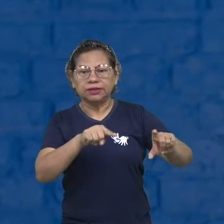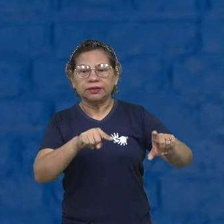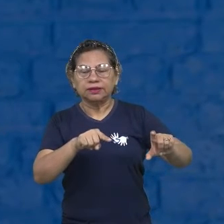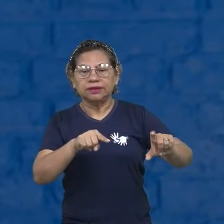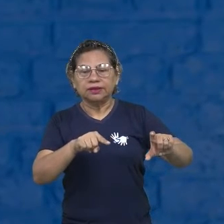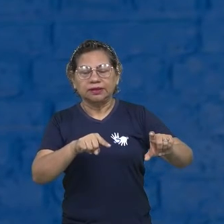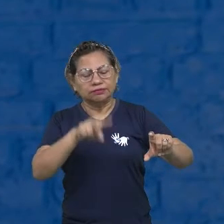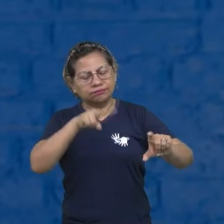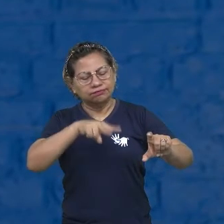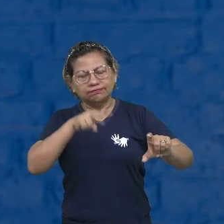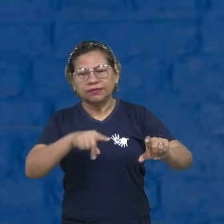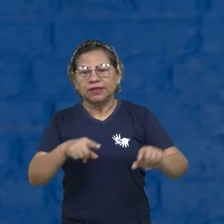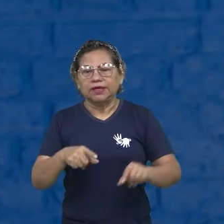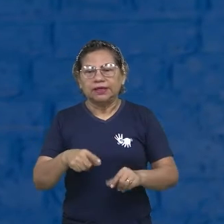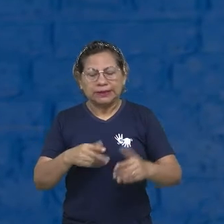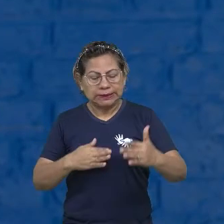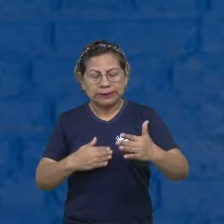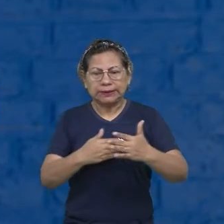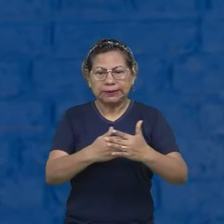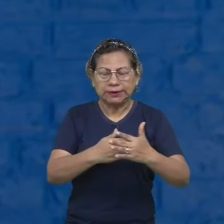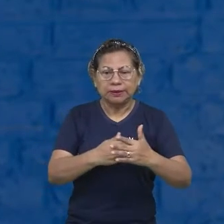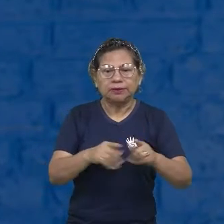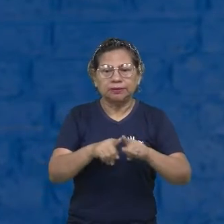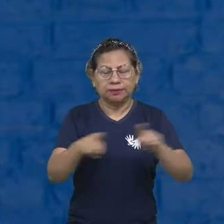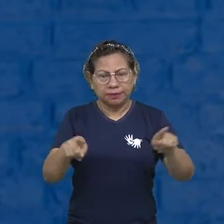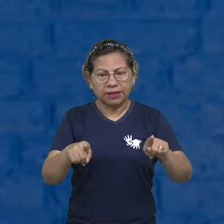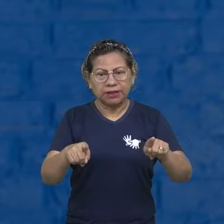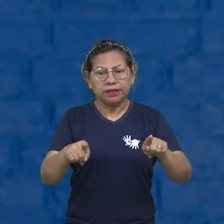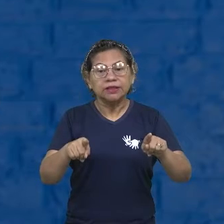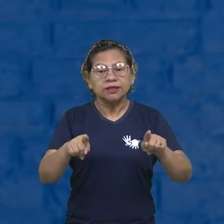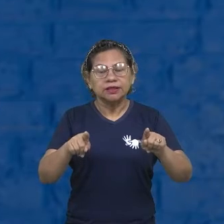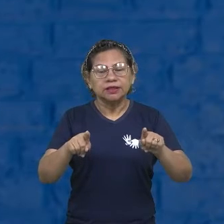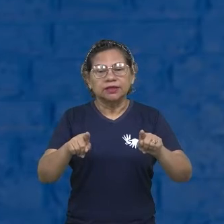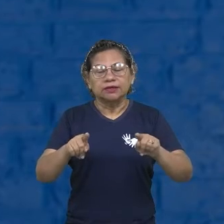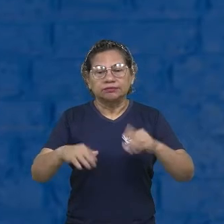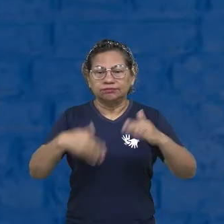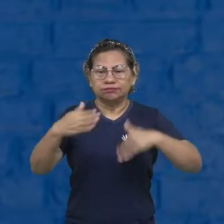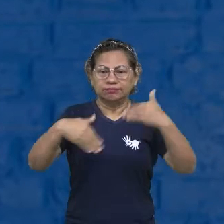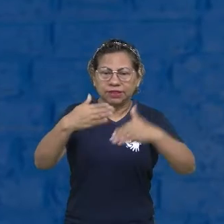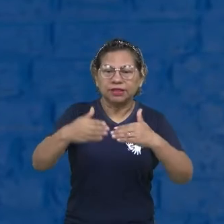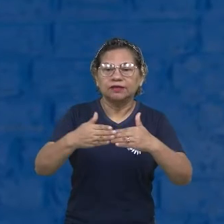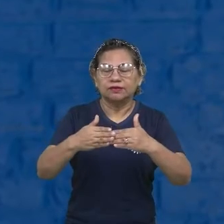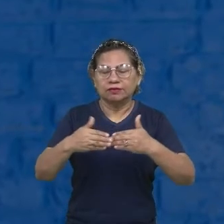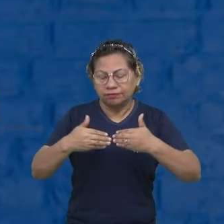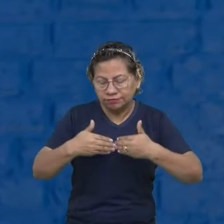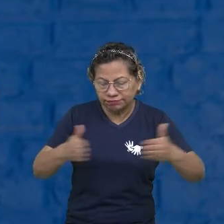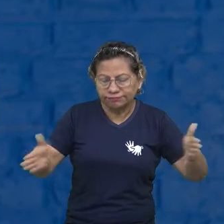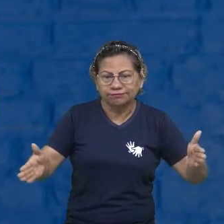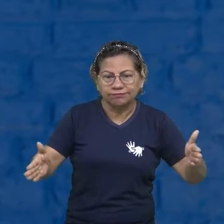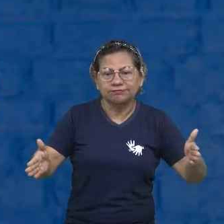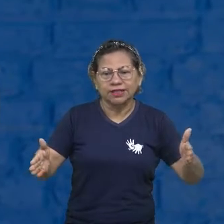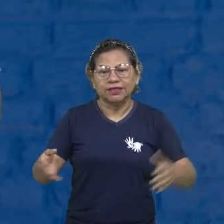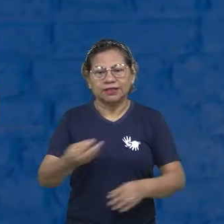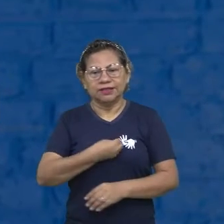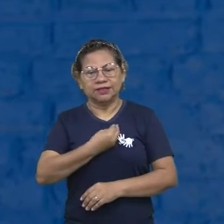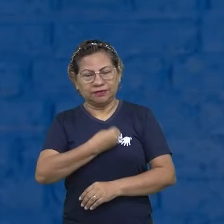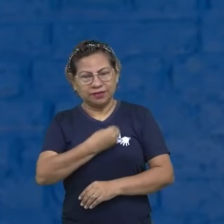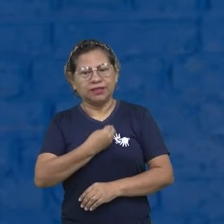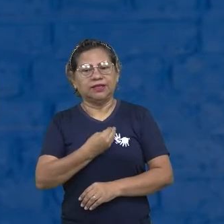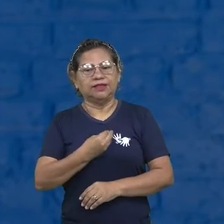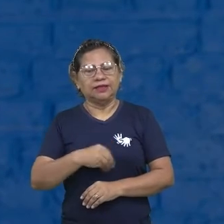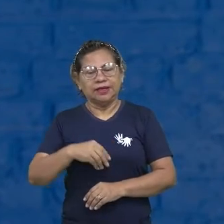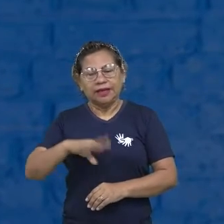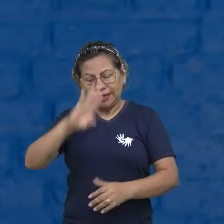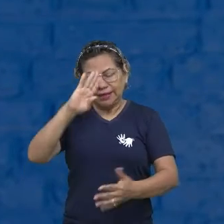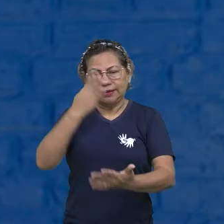muros, e sim criar pontes. Certo? Então, ligar, superar os obstáculos,